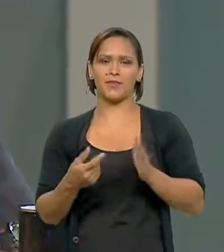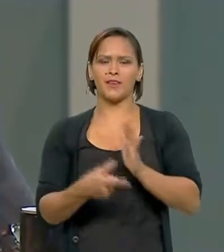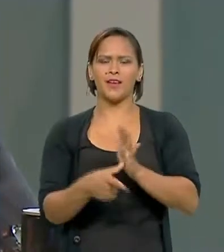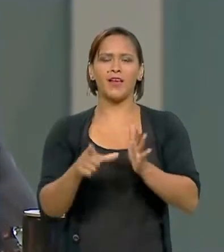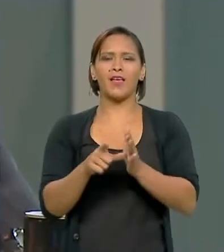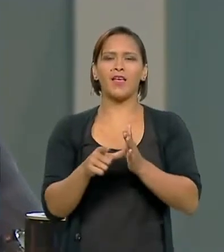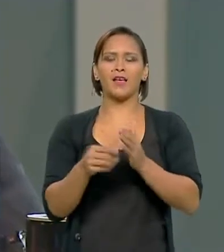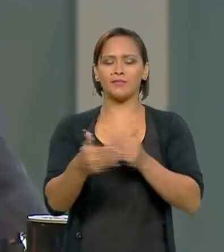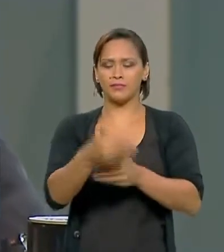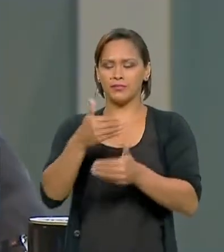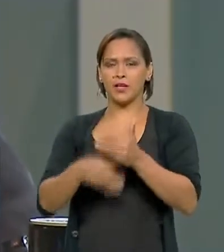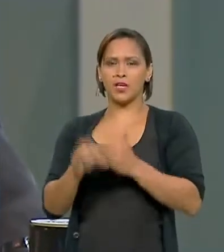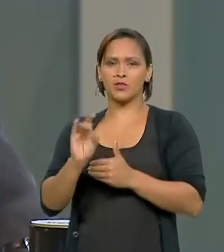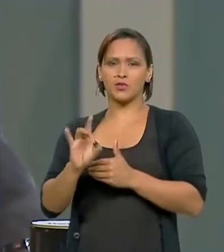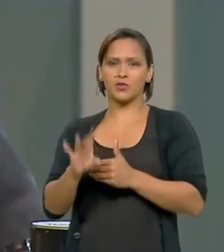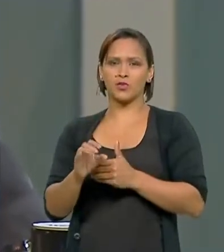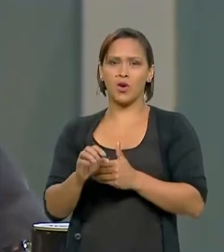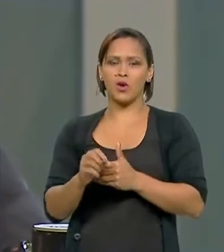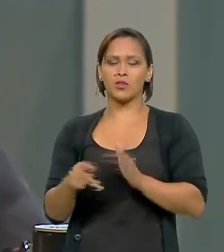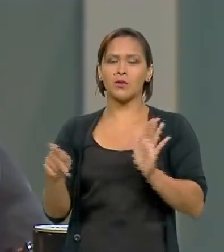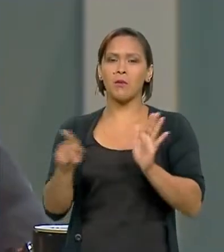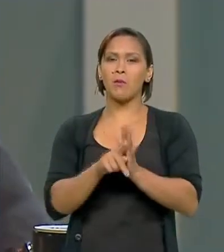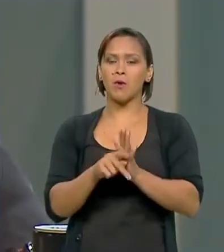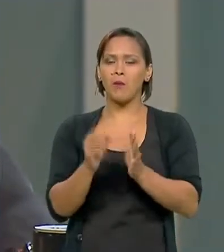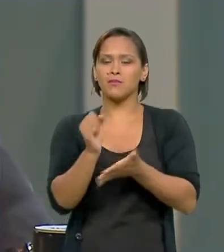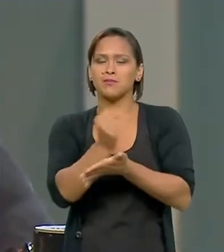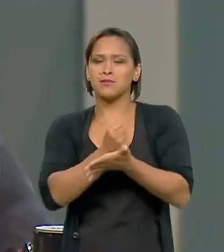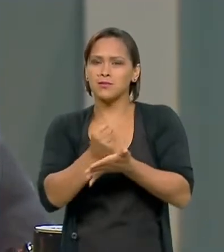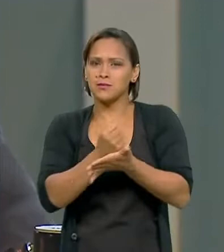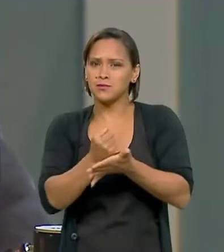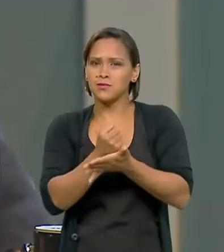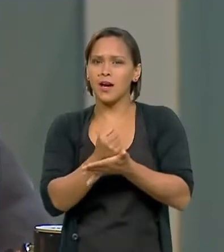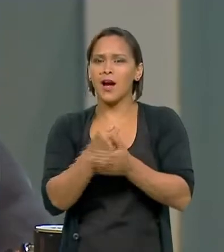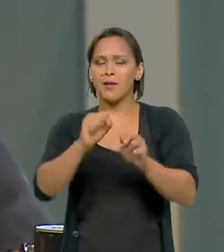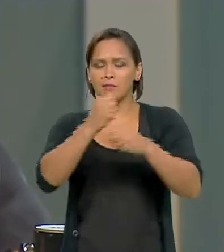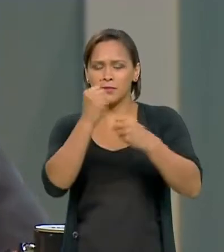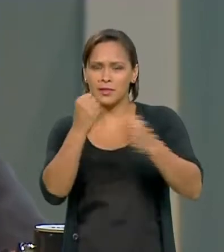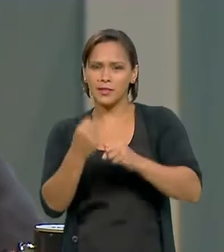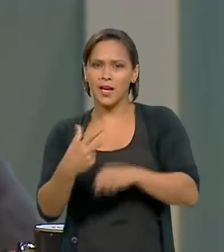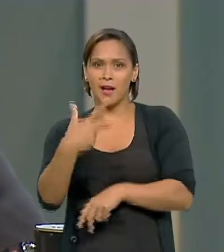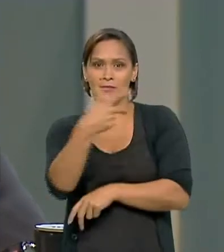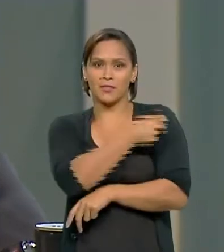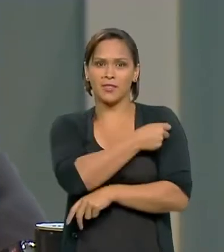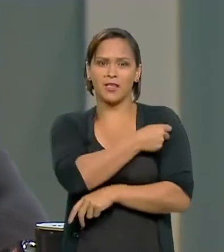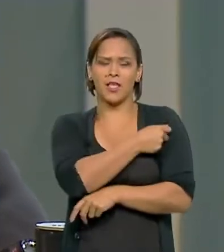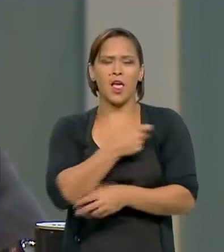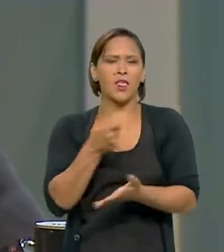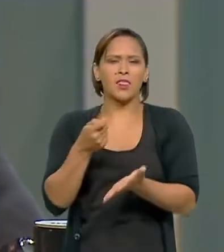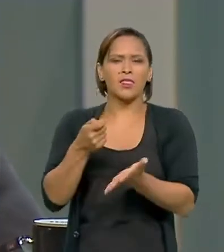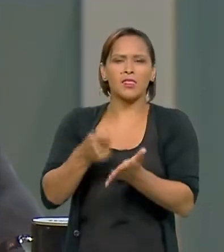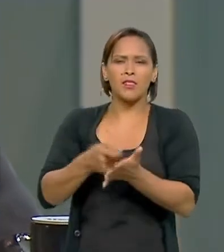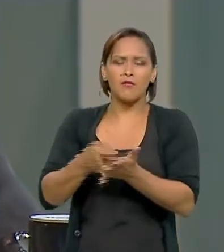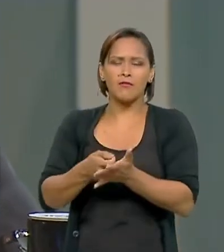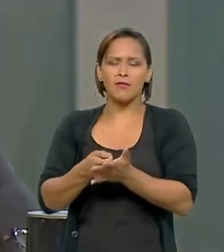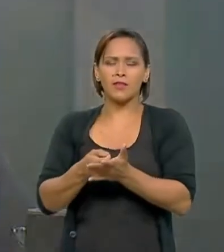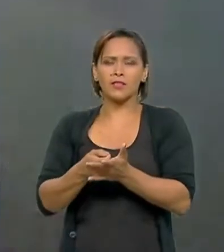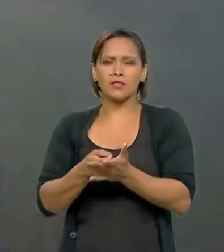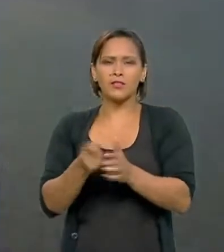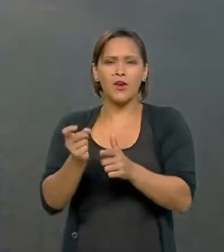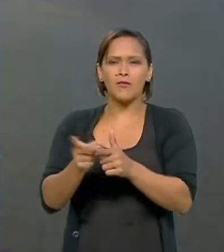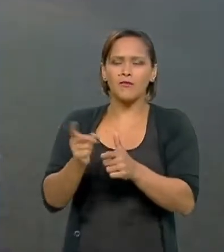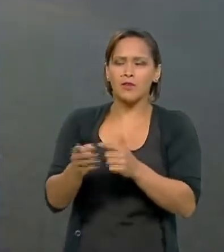apenas daqueles que são fabricantes de vacina. Vacina não vende na padaria, não vende no supermercado,